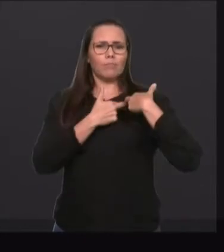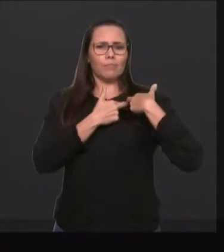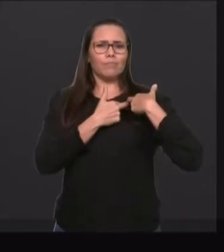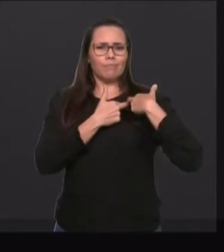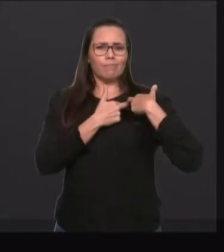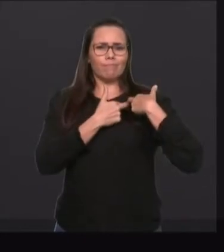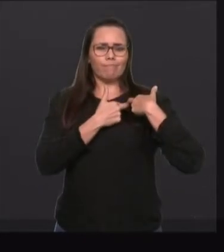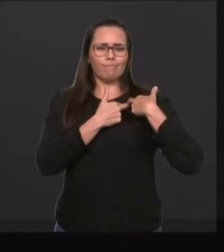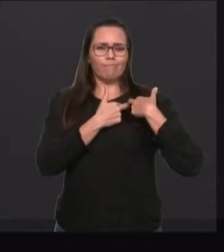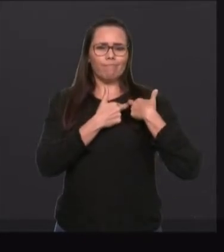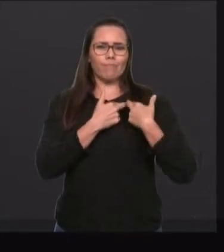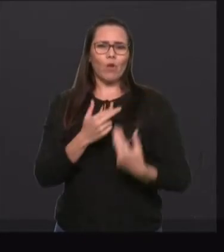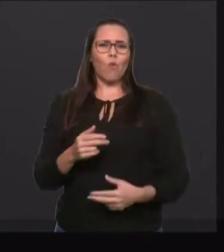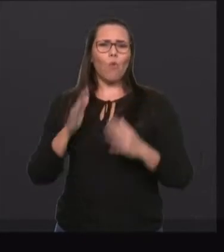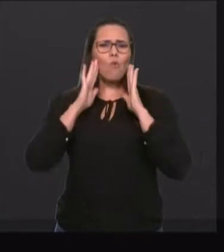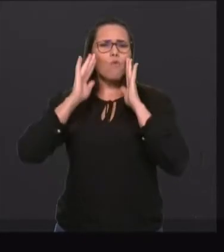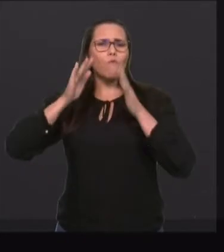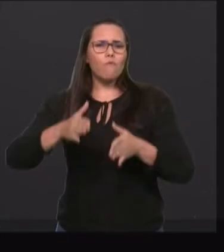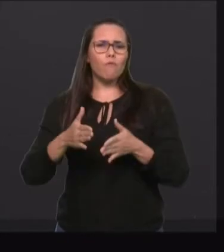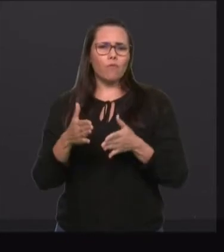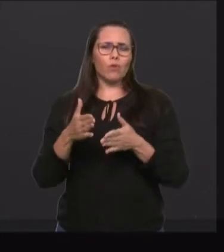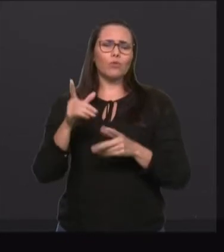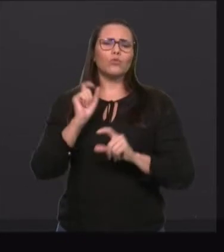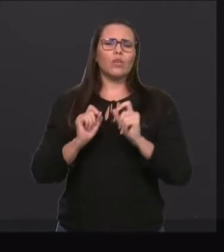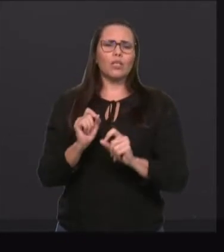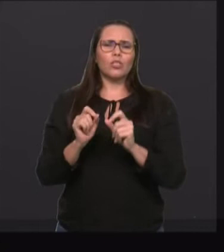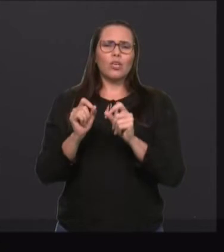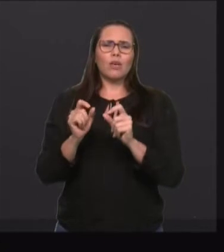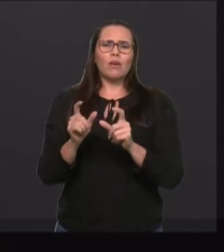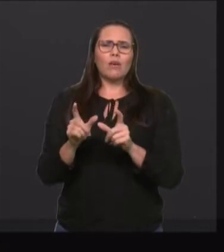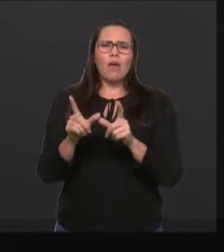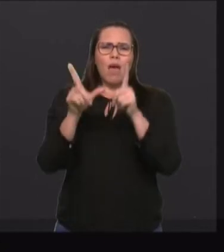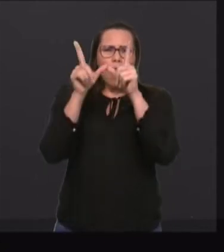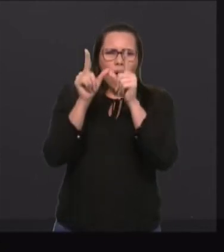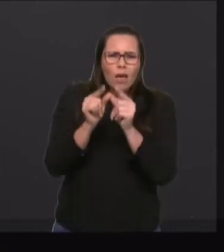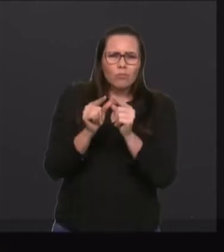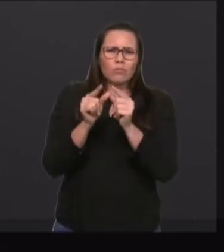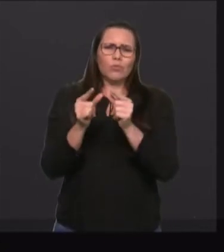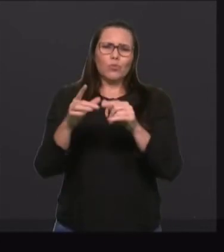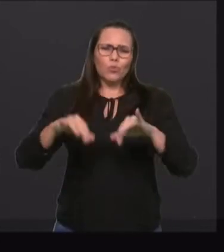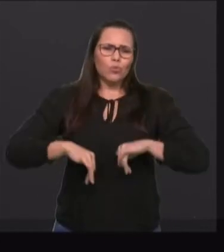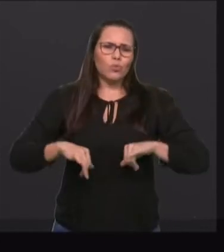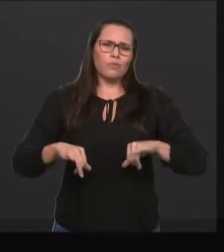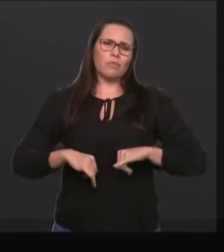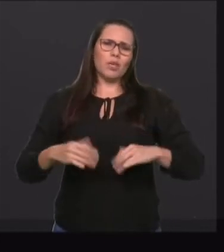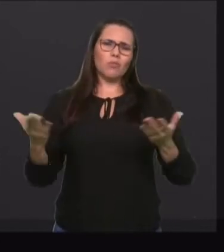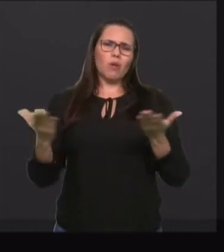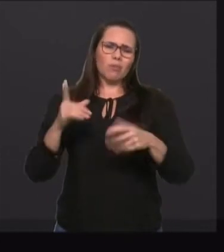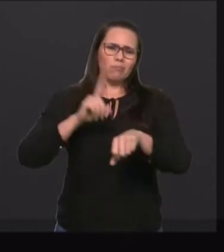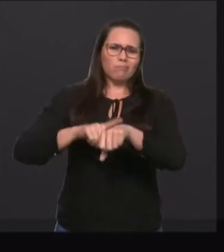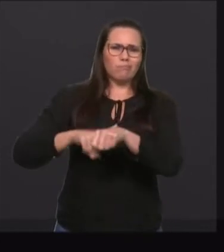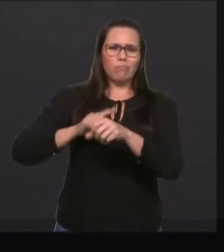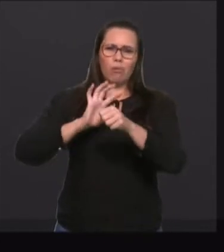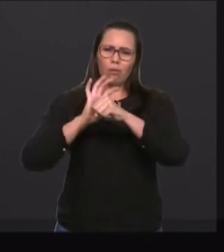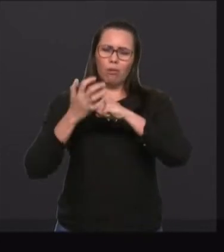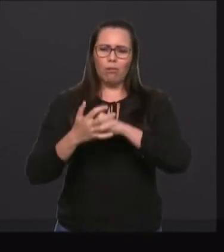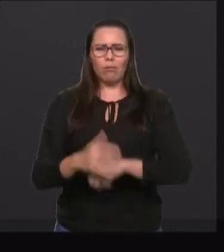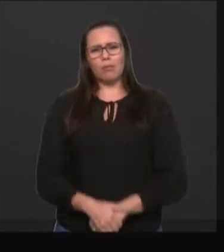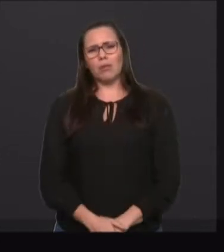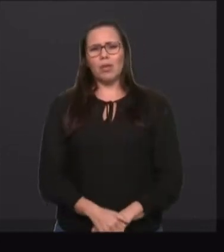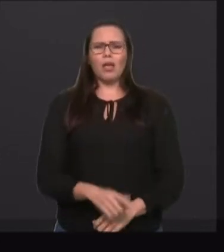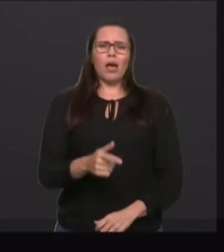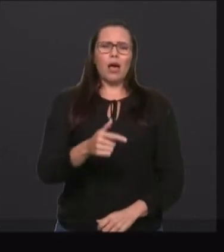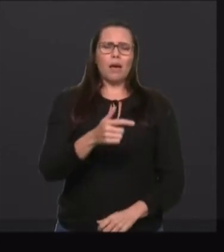minimizar os impactos da pandemia, seja em relação ao consumidor, seja em relação ao servidor público,